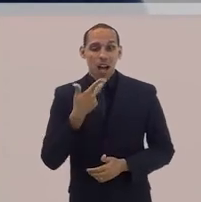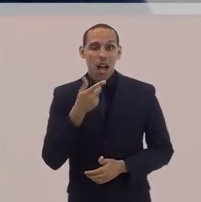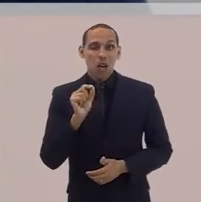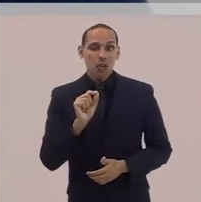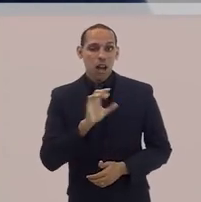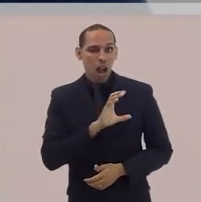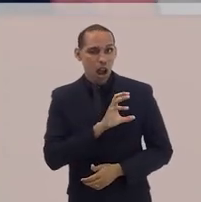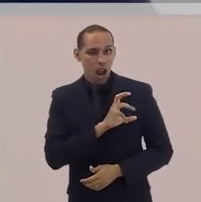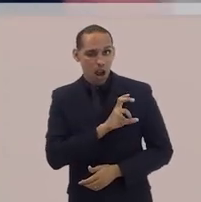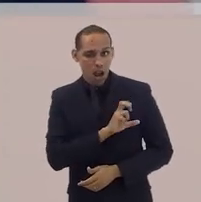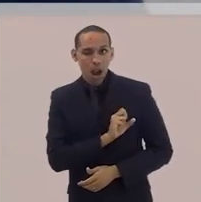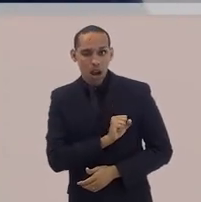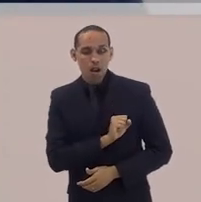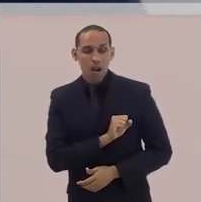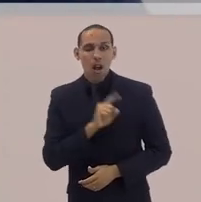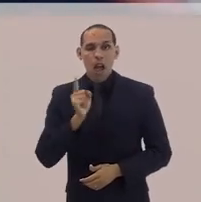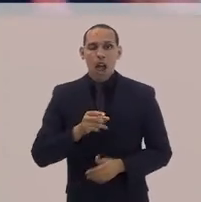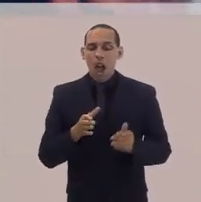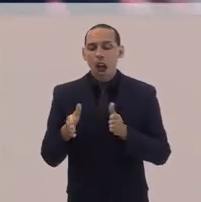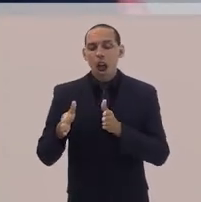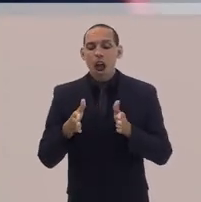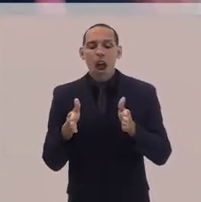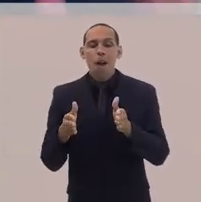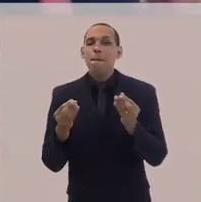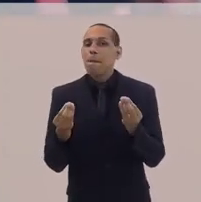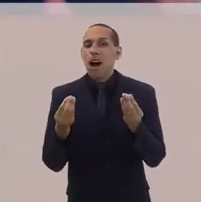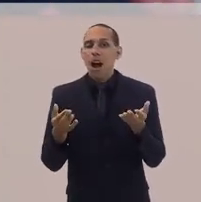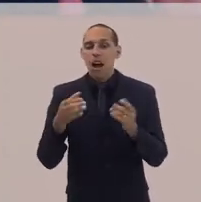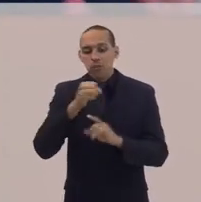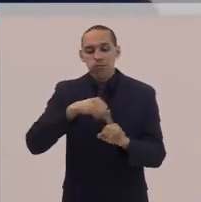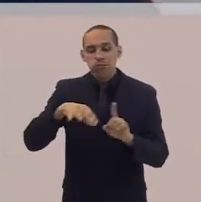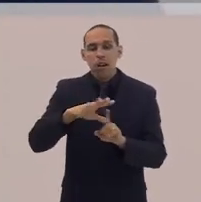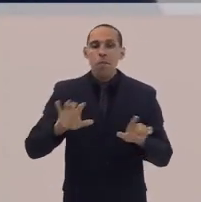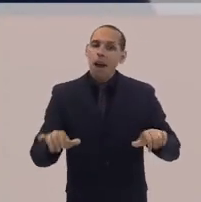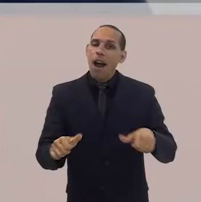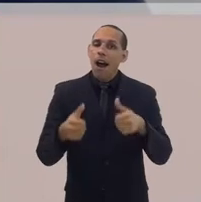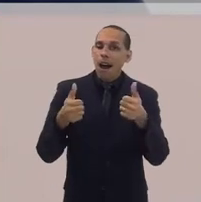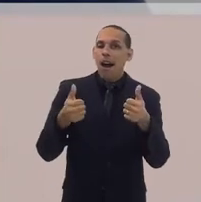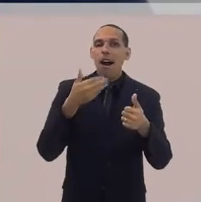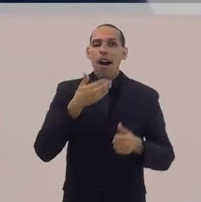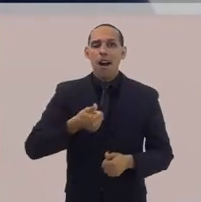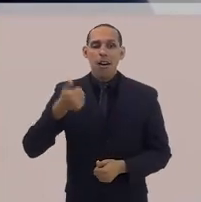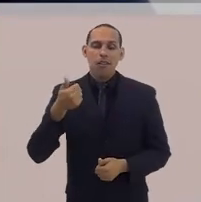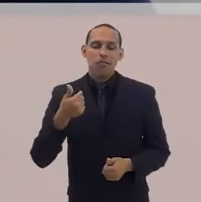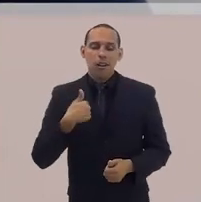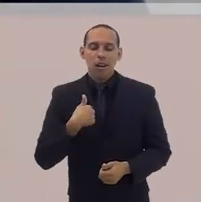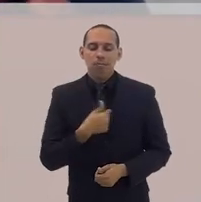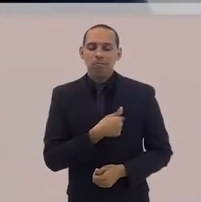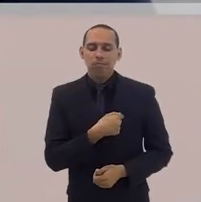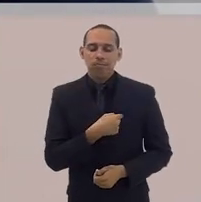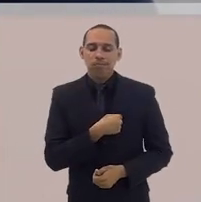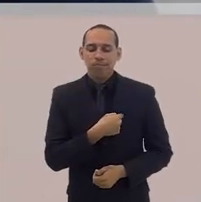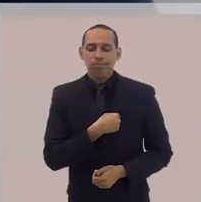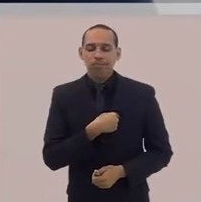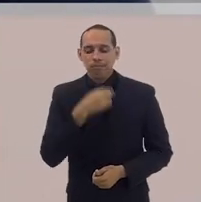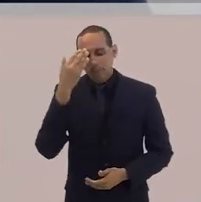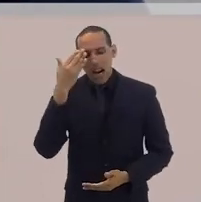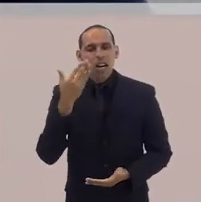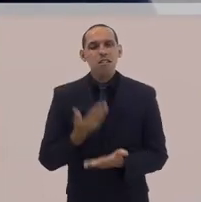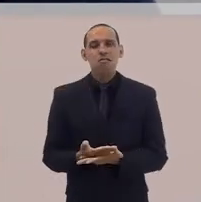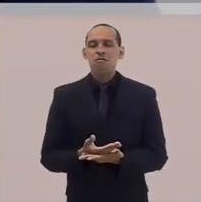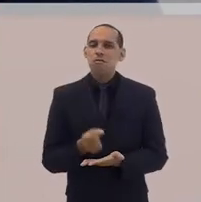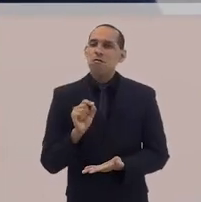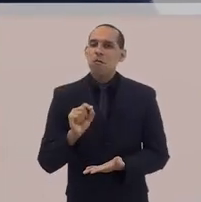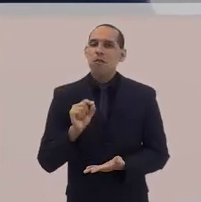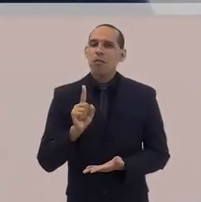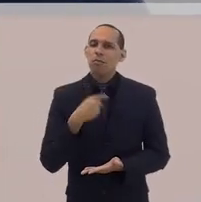eu afirmo que o amor é o caminho para uma sociedade melhor, no meu coração eu creio que estou